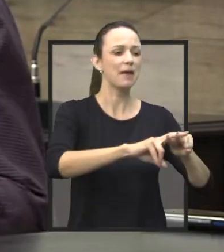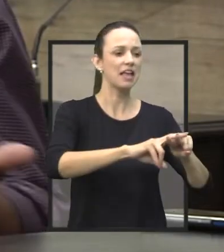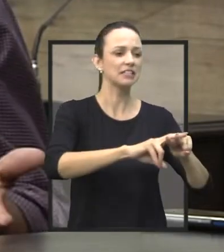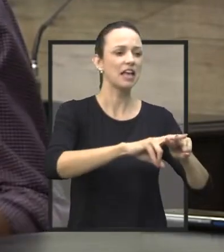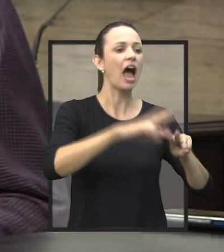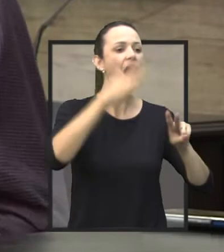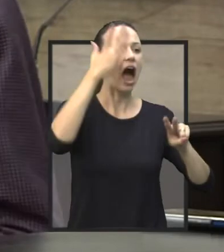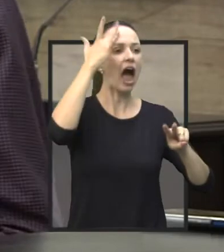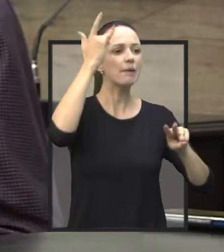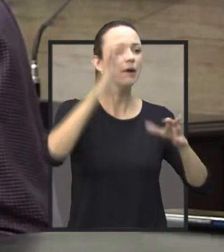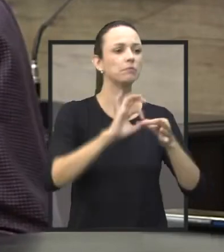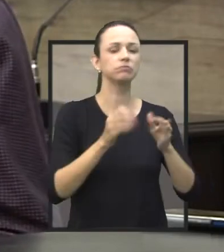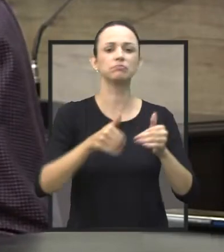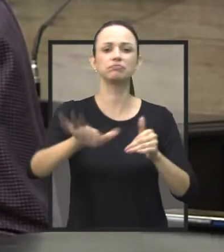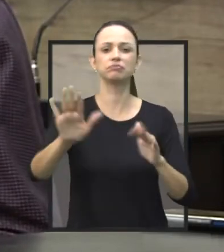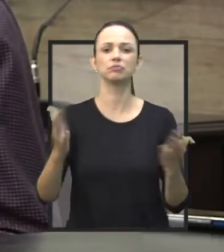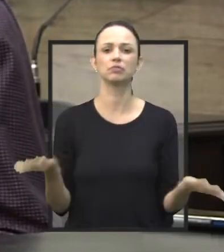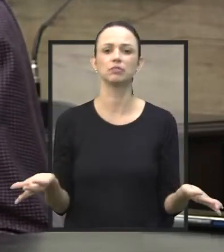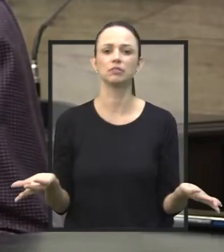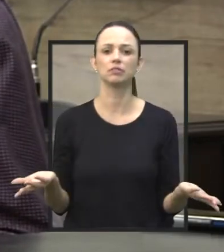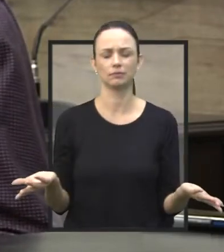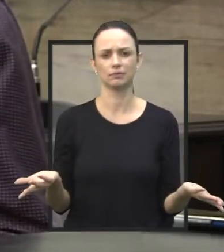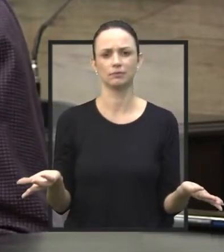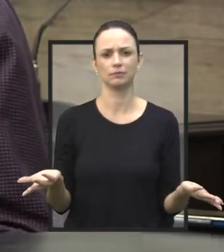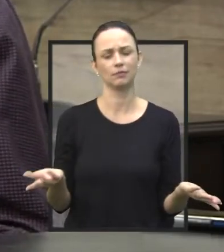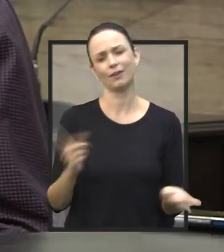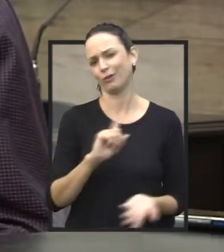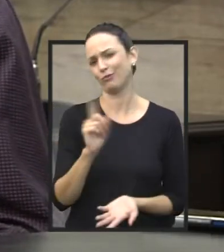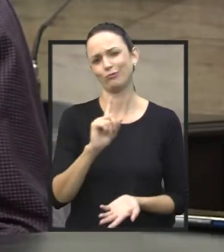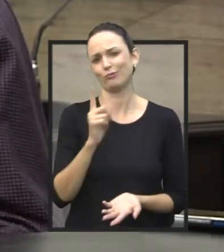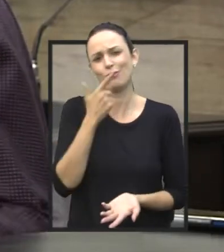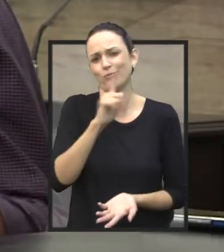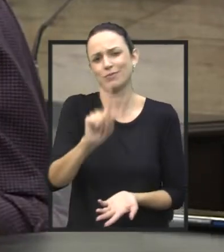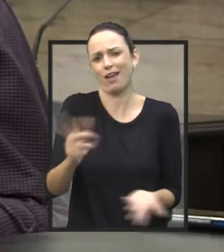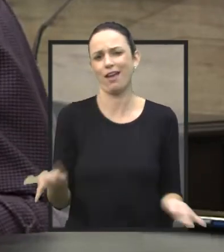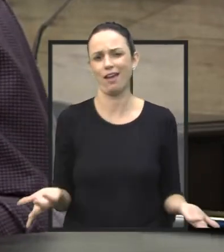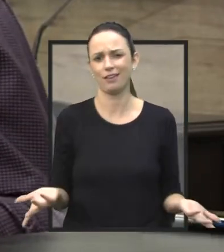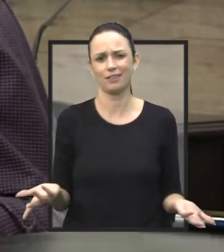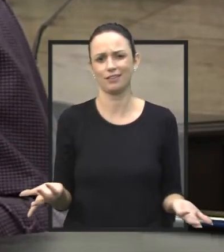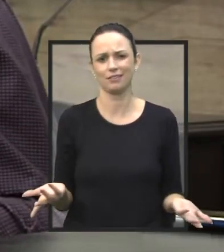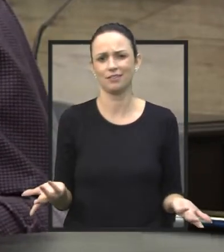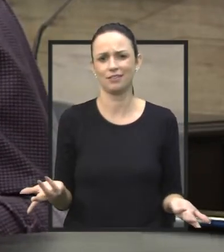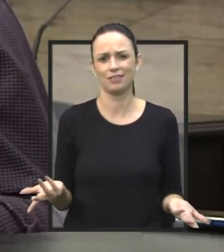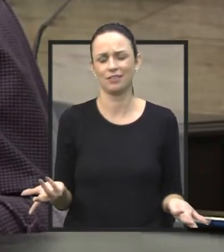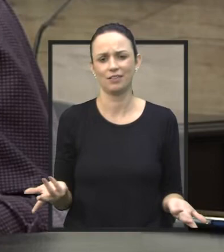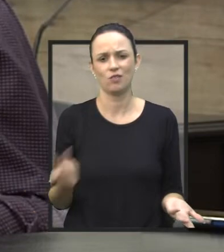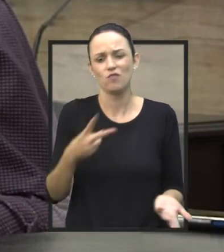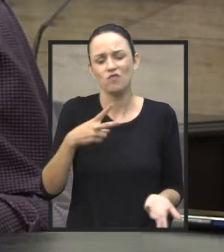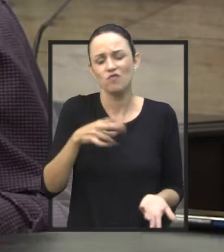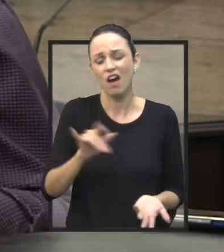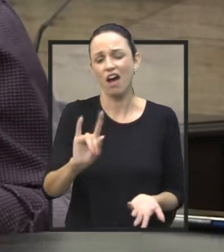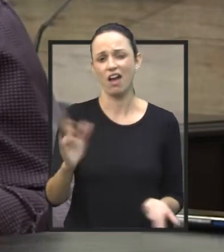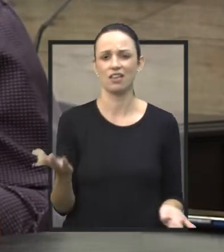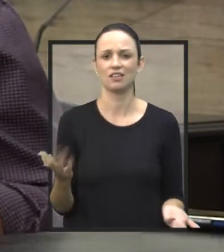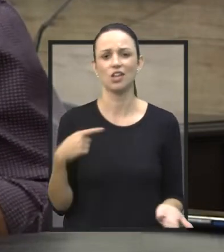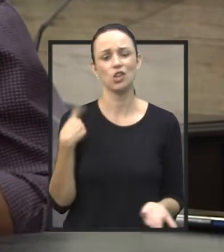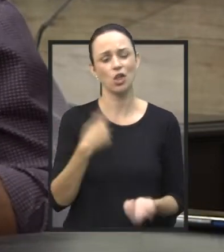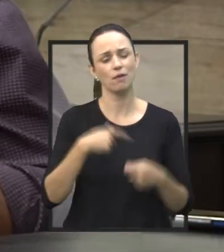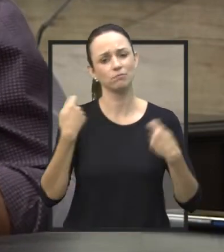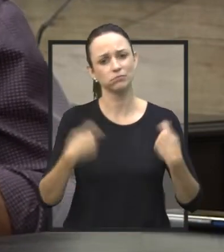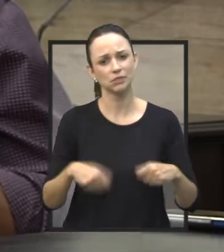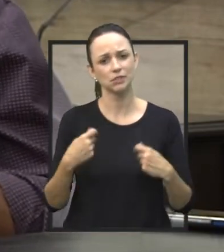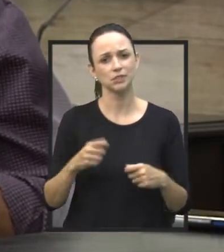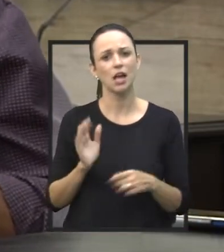é solto, não vai, dessa forma não vai, precisa, no meu ponto de vista, nós contribuímos com